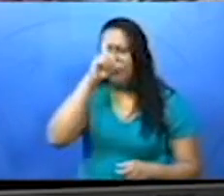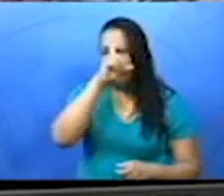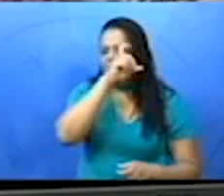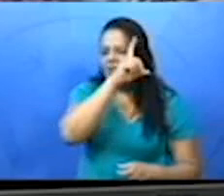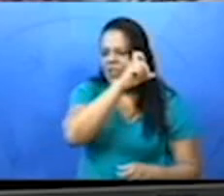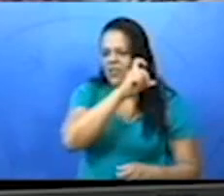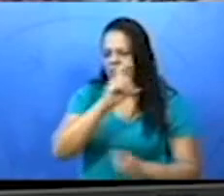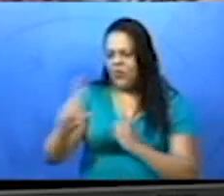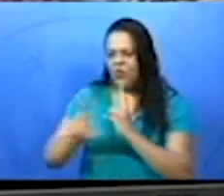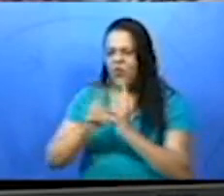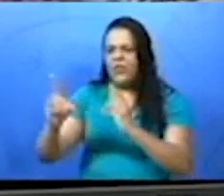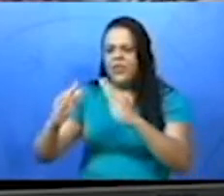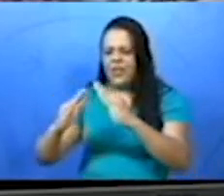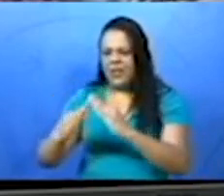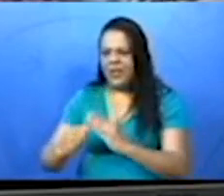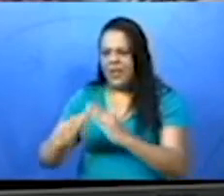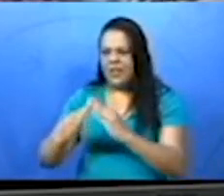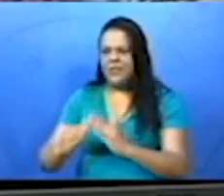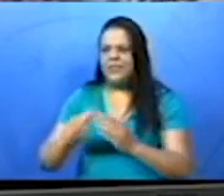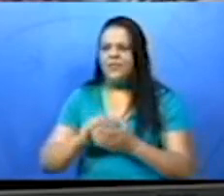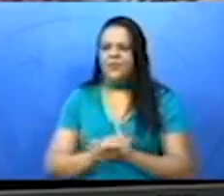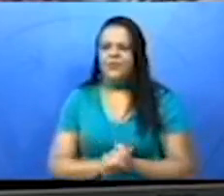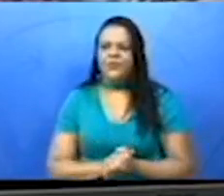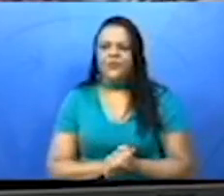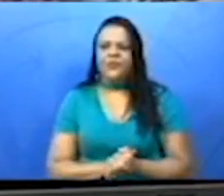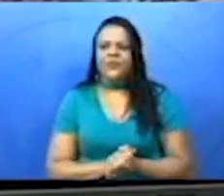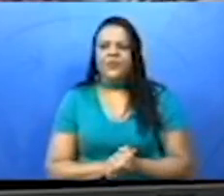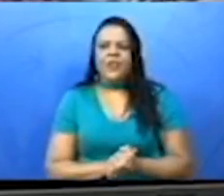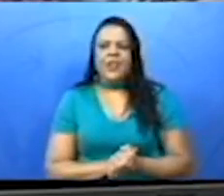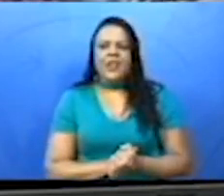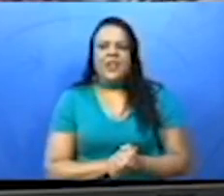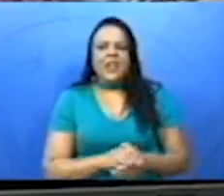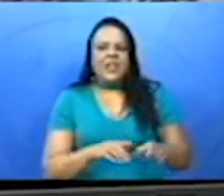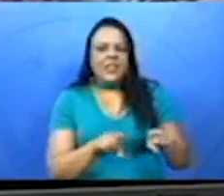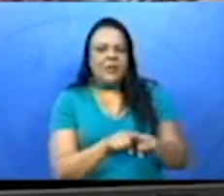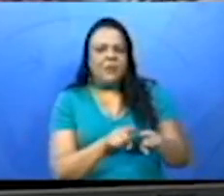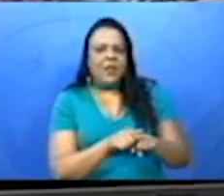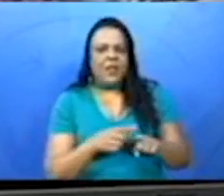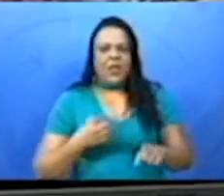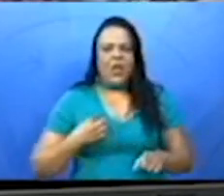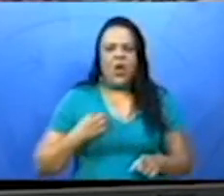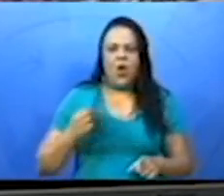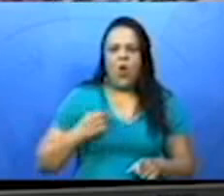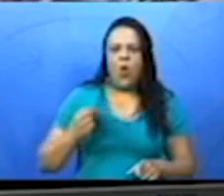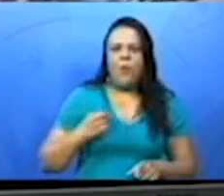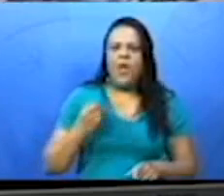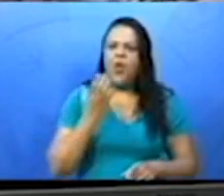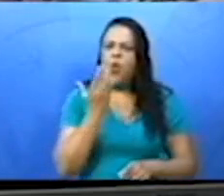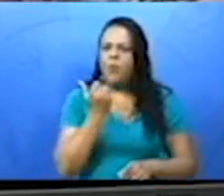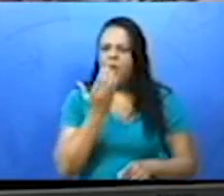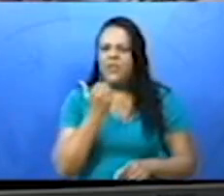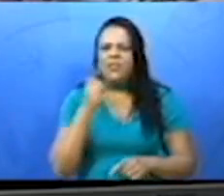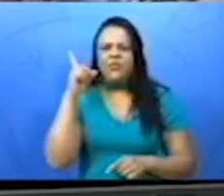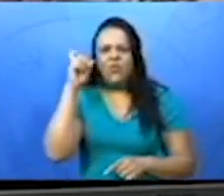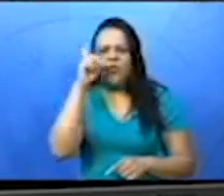comprar alimentos e vestuário? Então, é só você completar aí no seu material impresso.